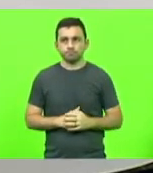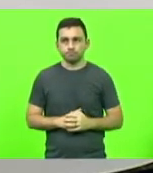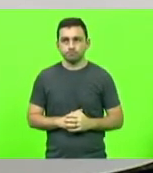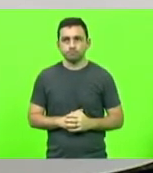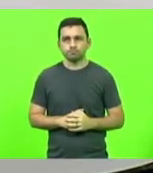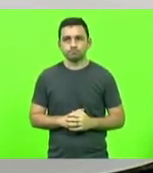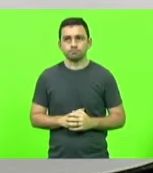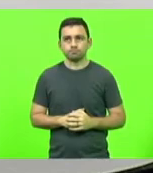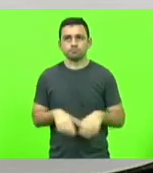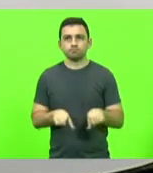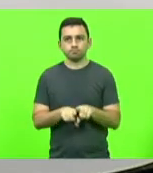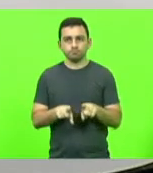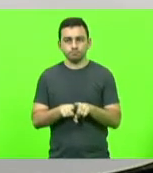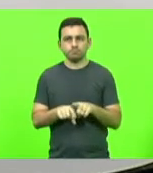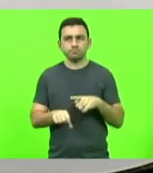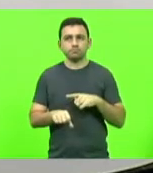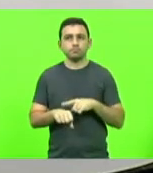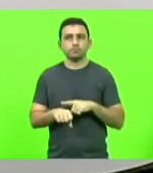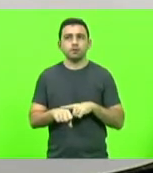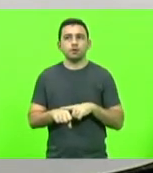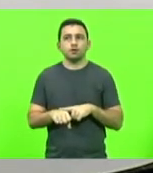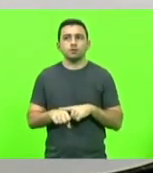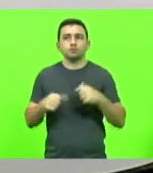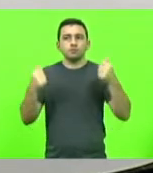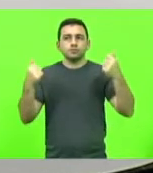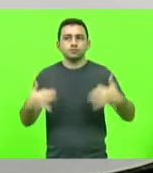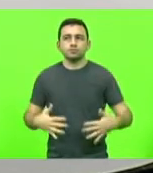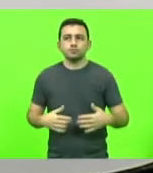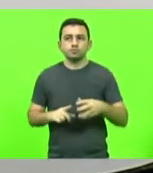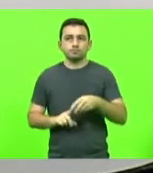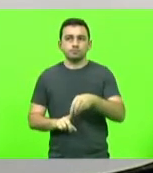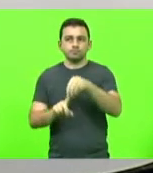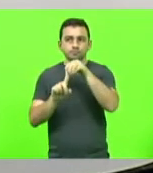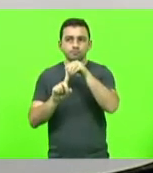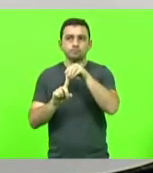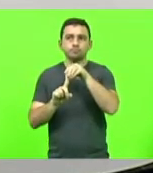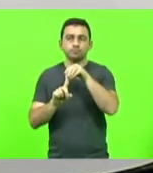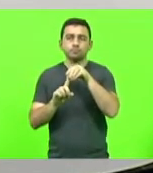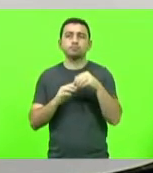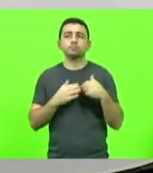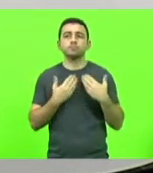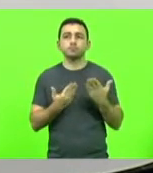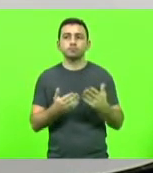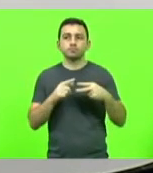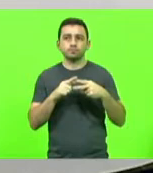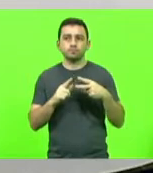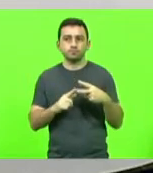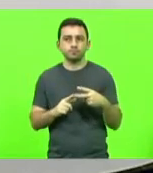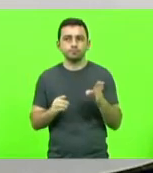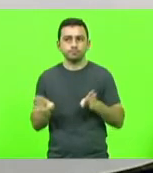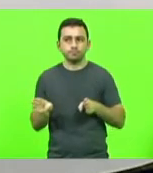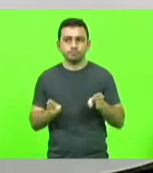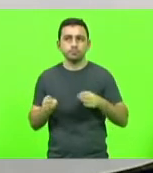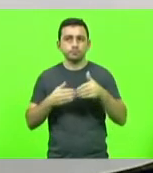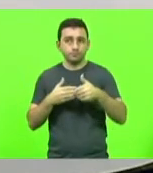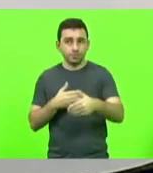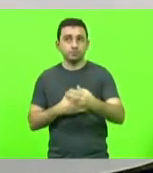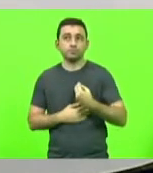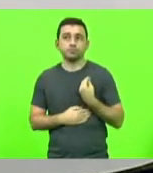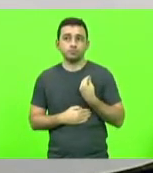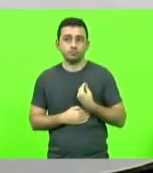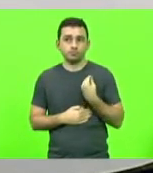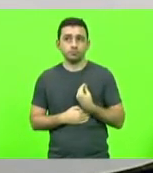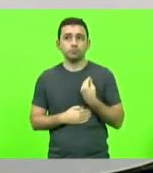Ainda em tempo, eu quero destacar, senhor presidente, dois momentos que nós vamos viver agora.